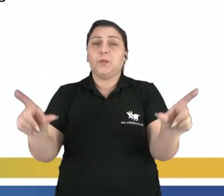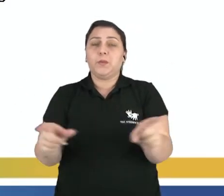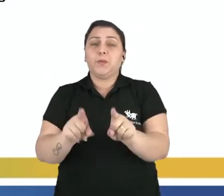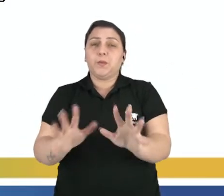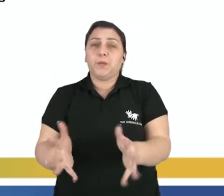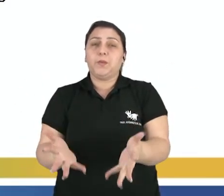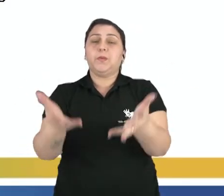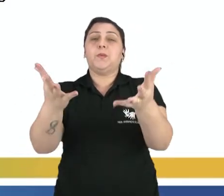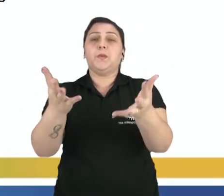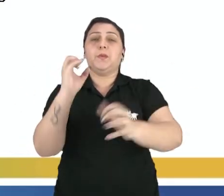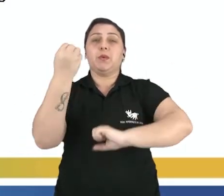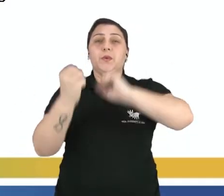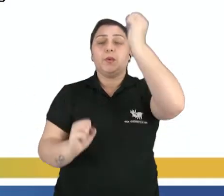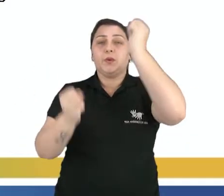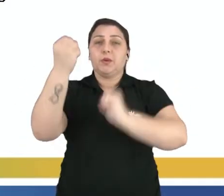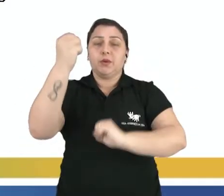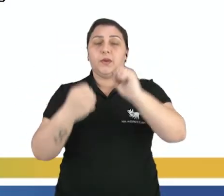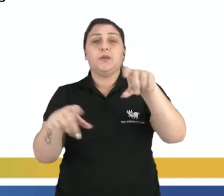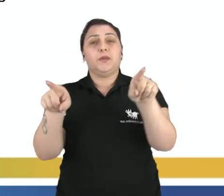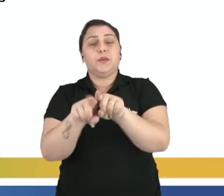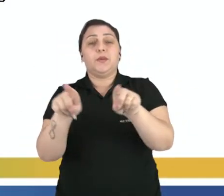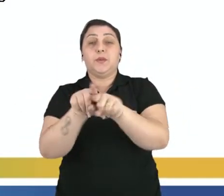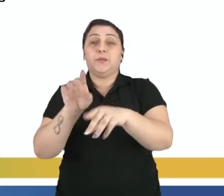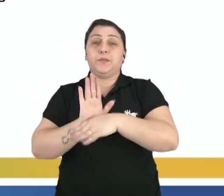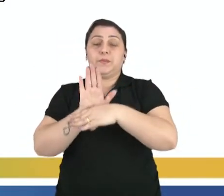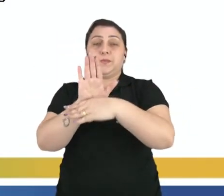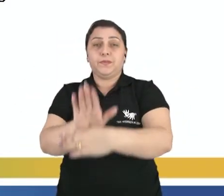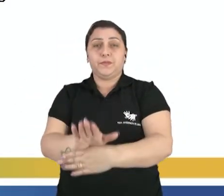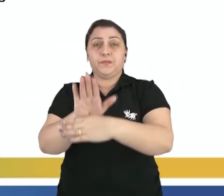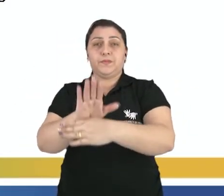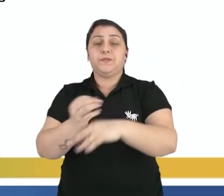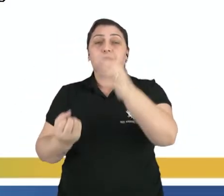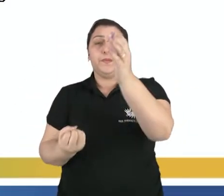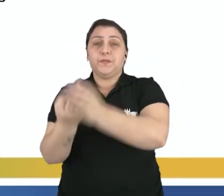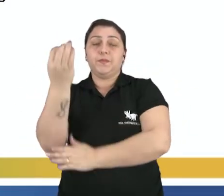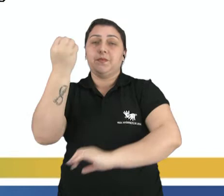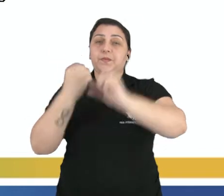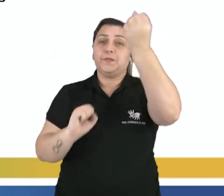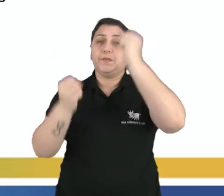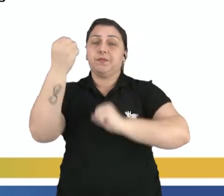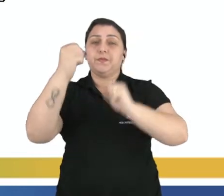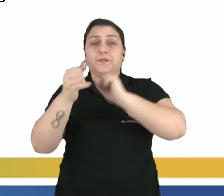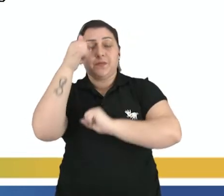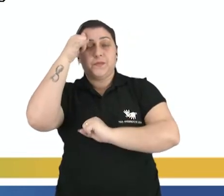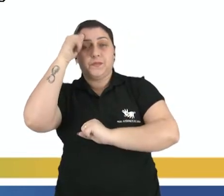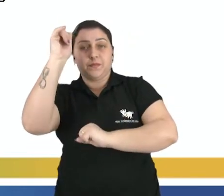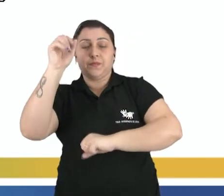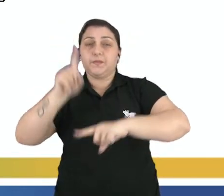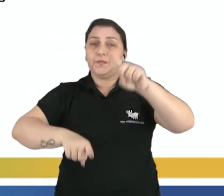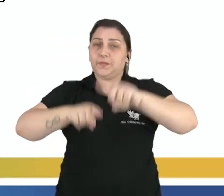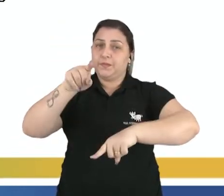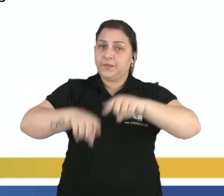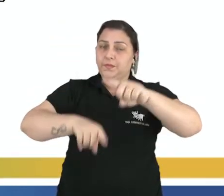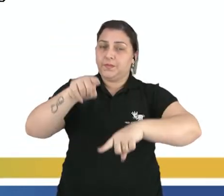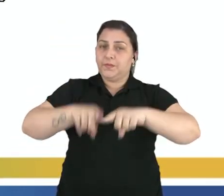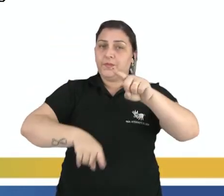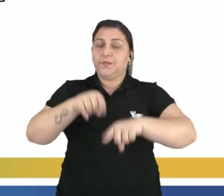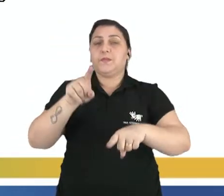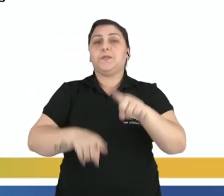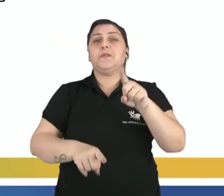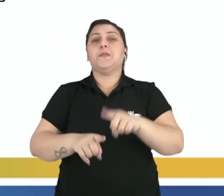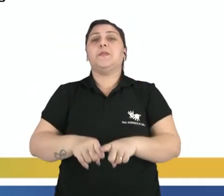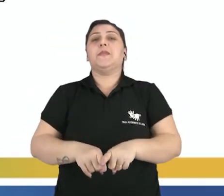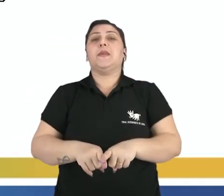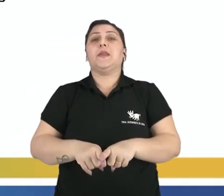acelerar a produção industrial, além de ajudar, né, nessa produção industrial a criar materiais que são menos